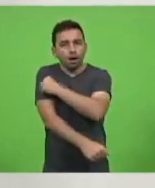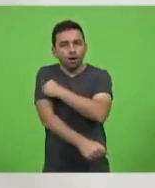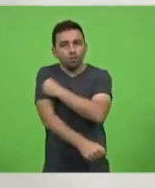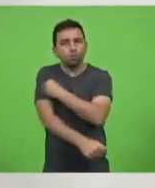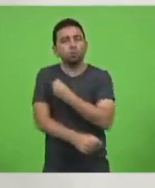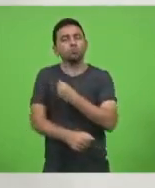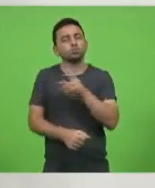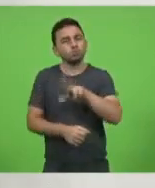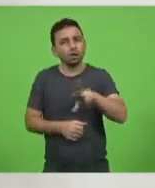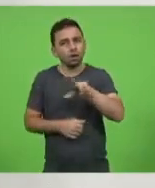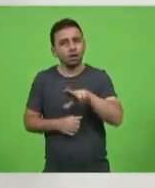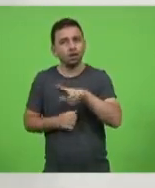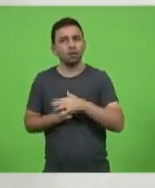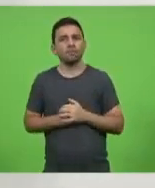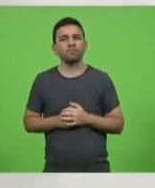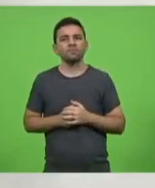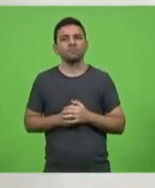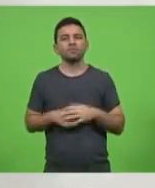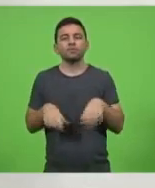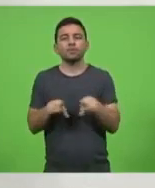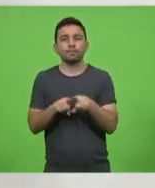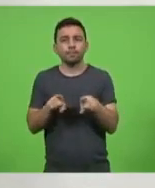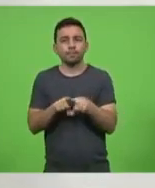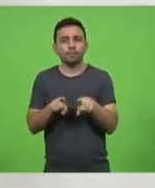manter o distanciamento adequado.